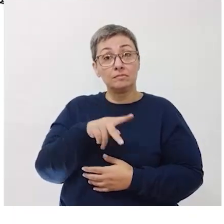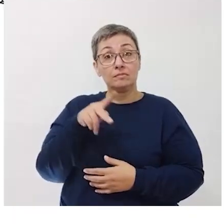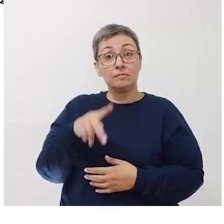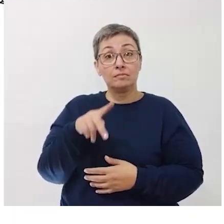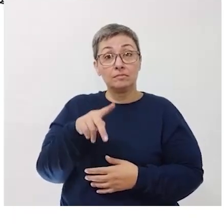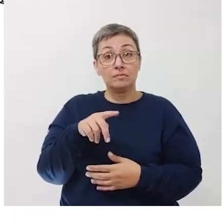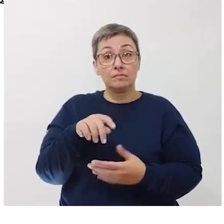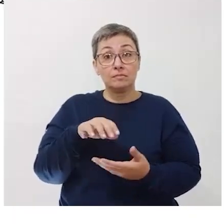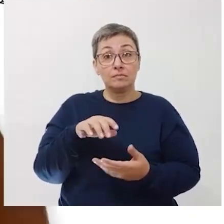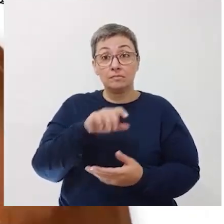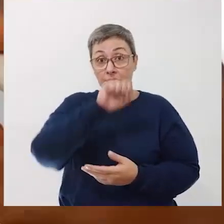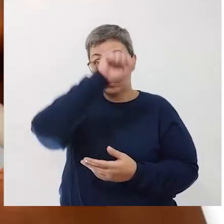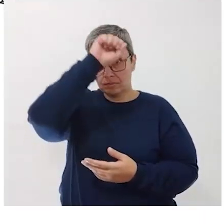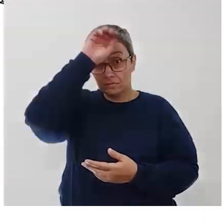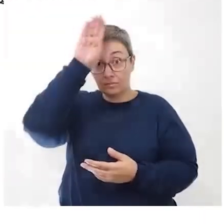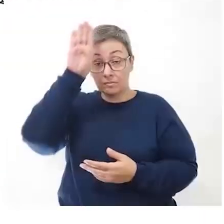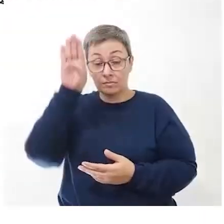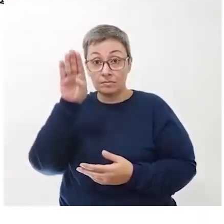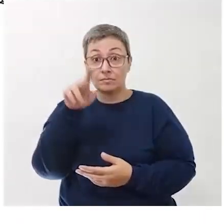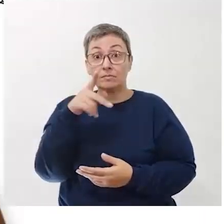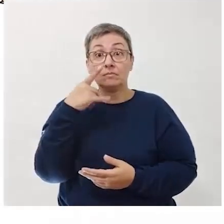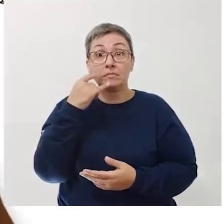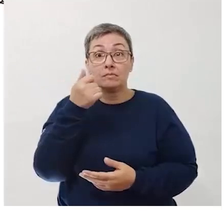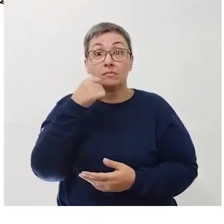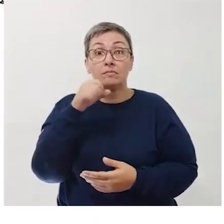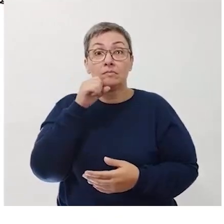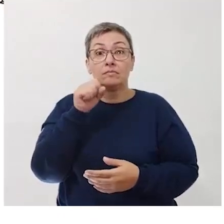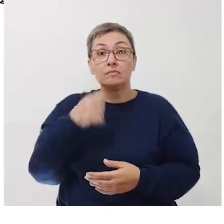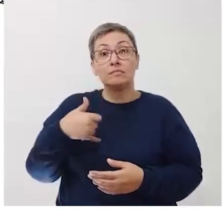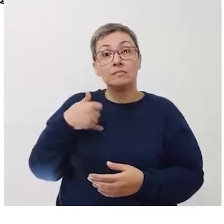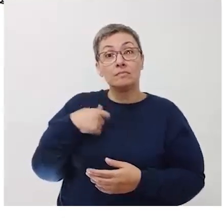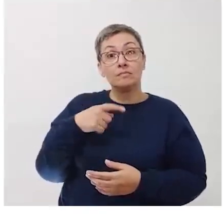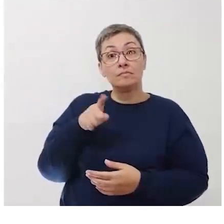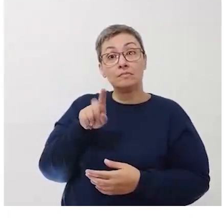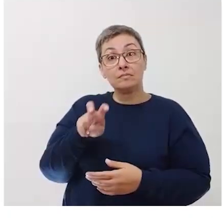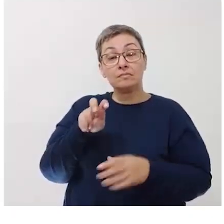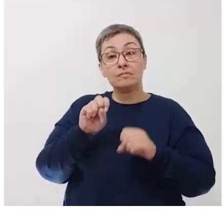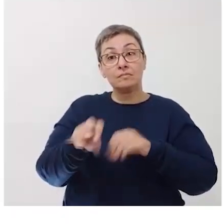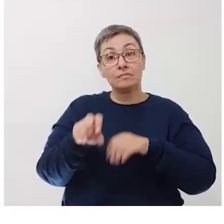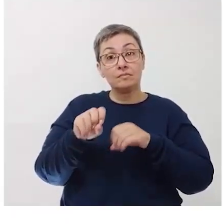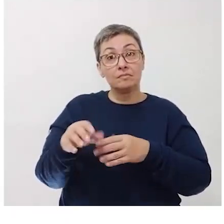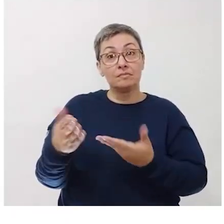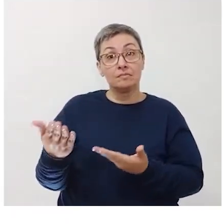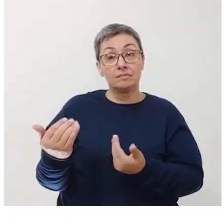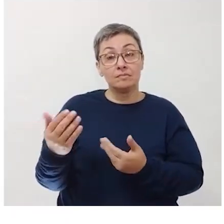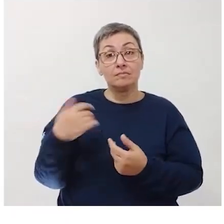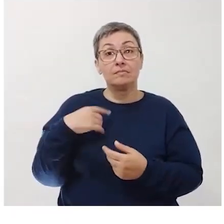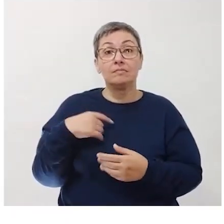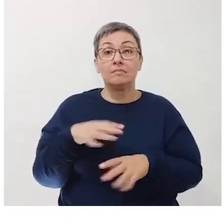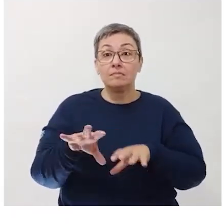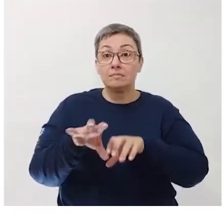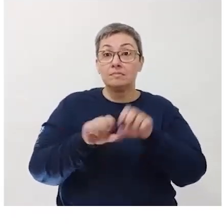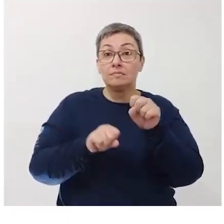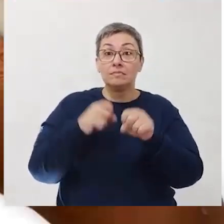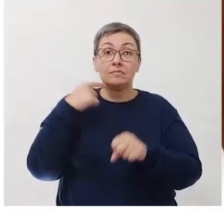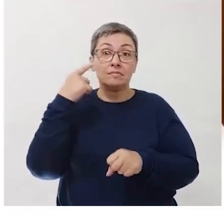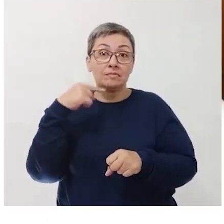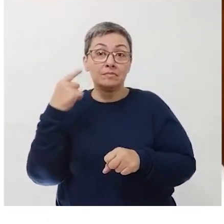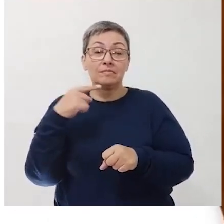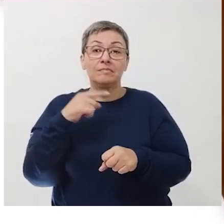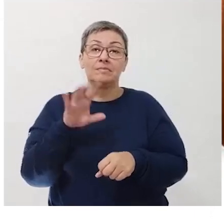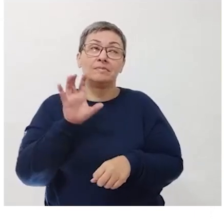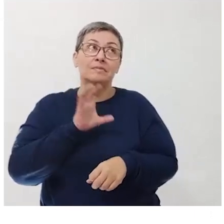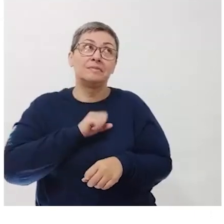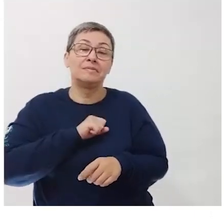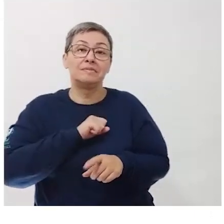foi alfabetizado por seus pais e aos 15 anos já ensinava aos colegas mais novos. Formado em direito, mas apaixonado pela